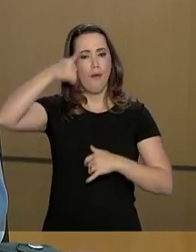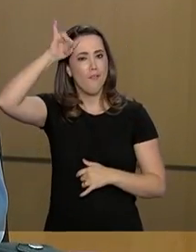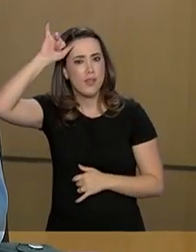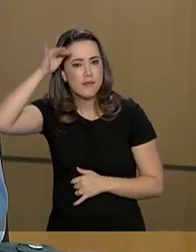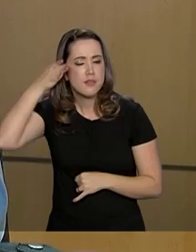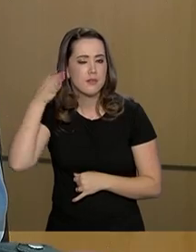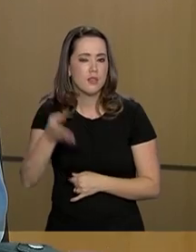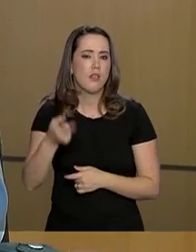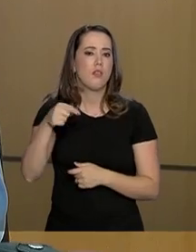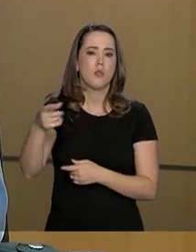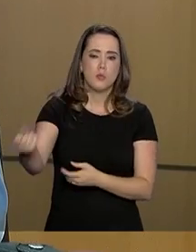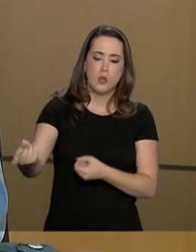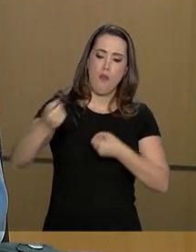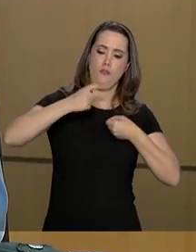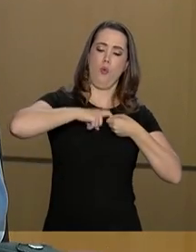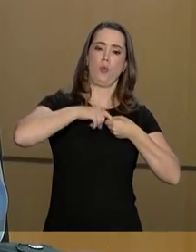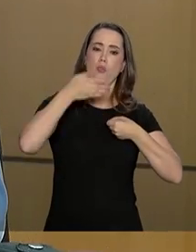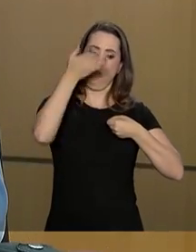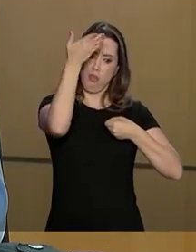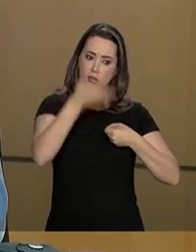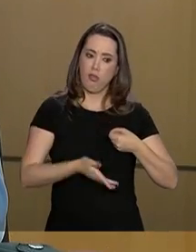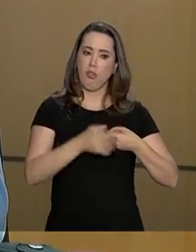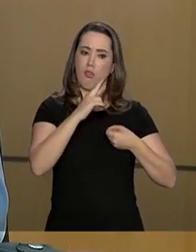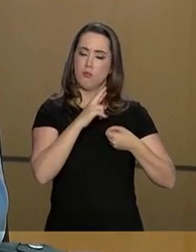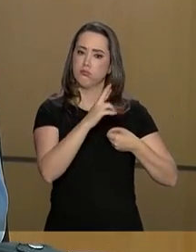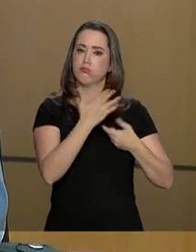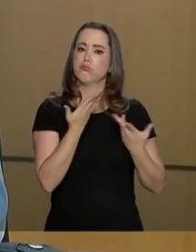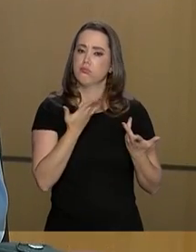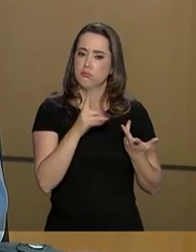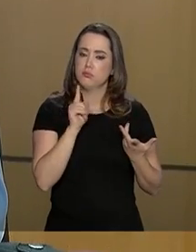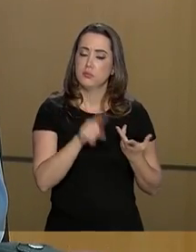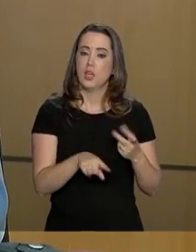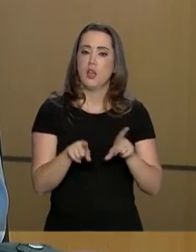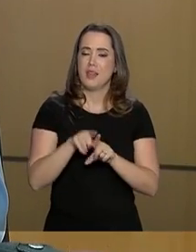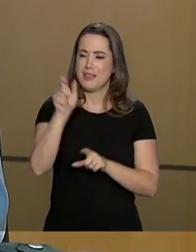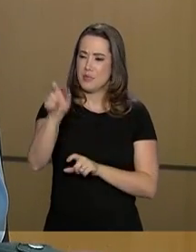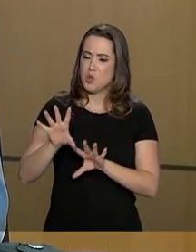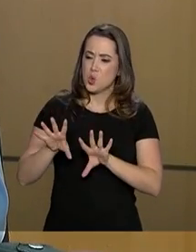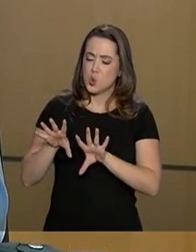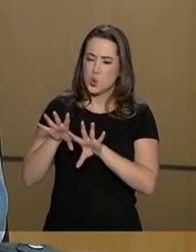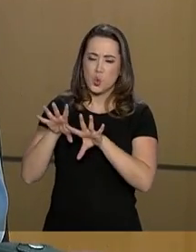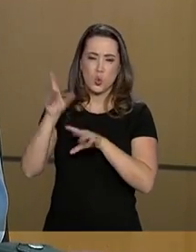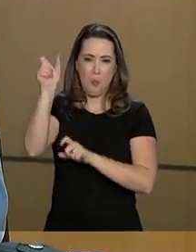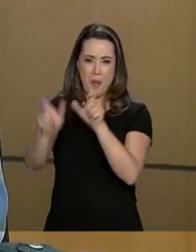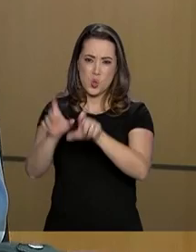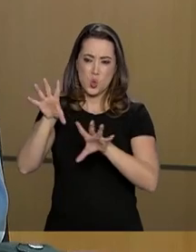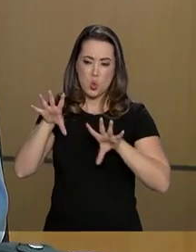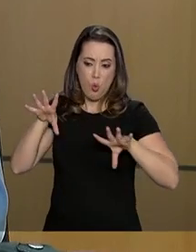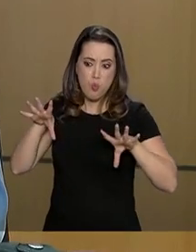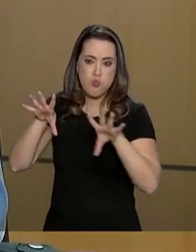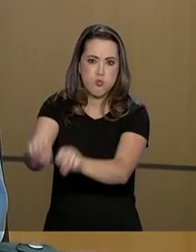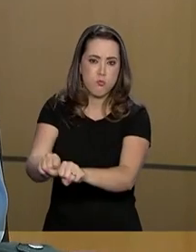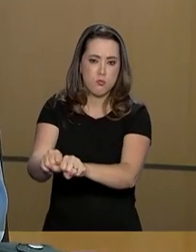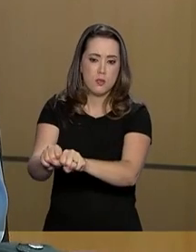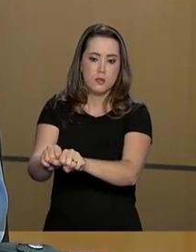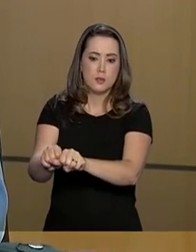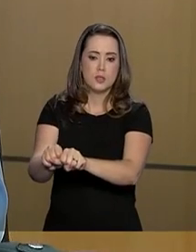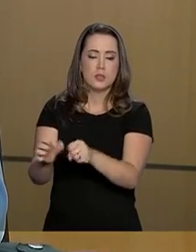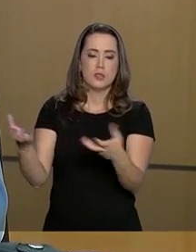fazenda reintegrado na posse dela e esses invasores que praticaram de atos